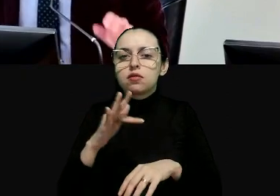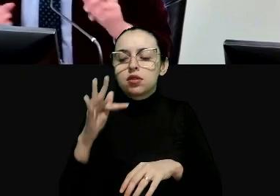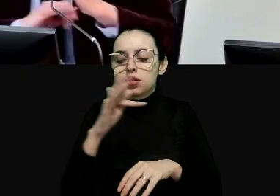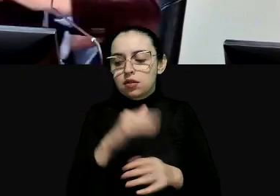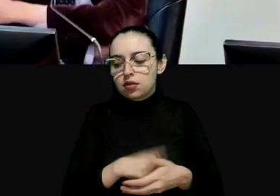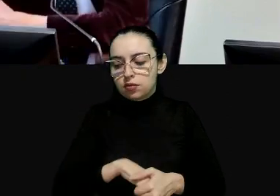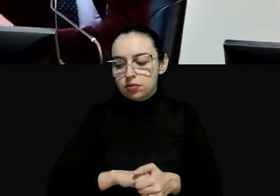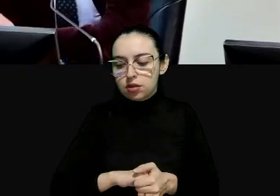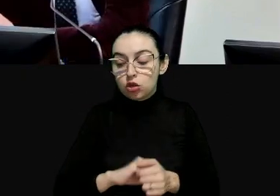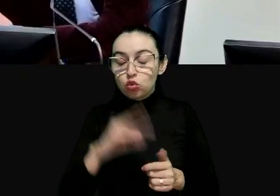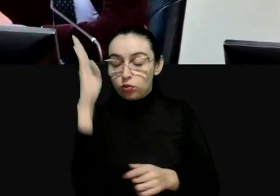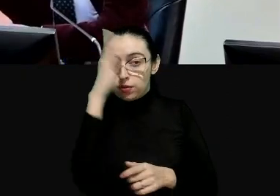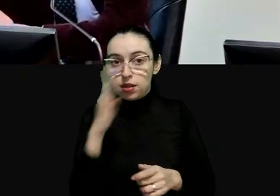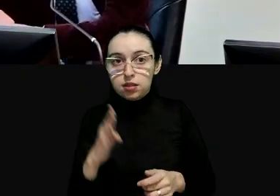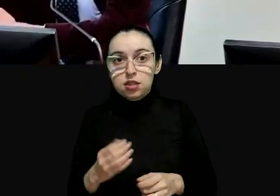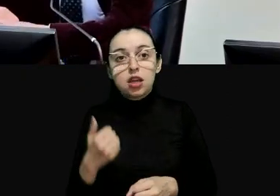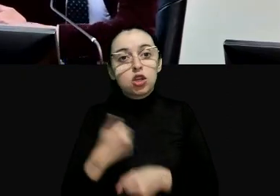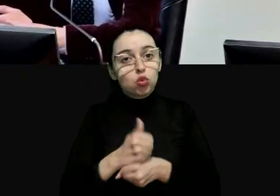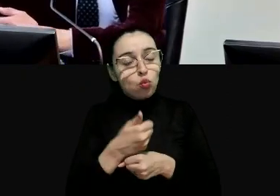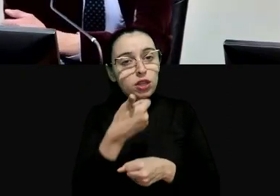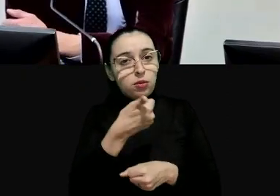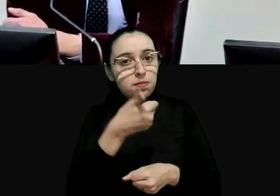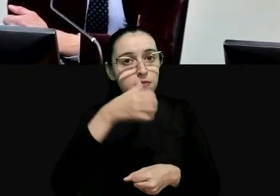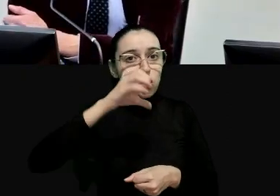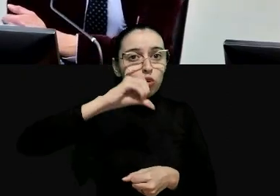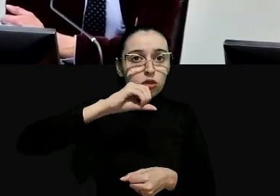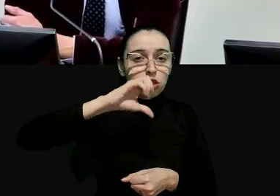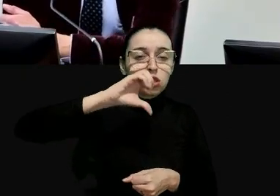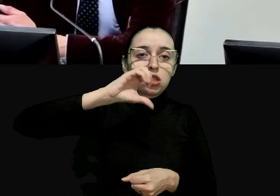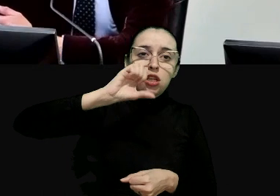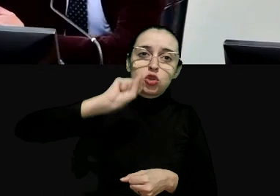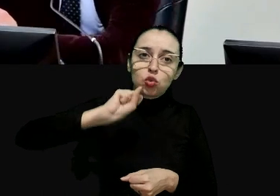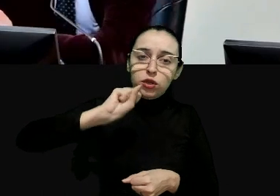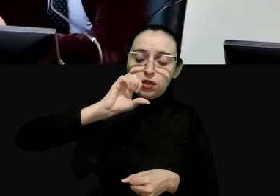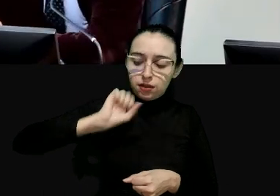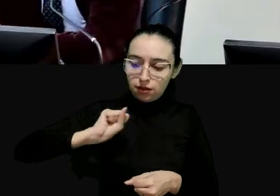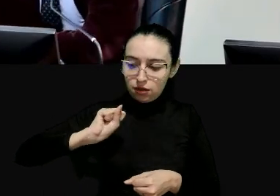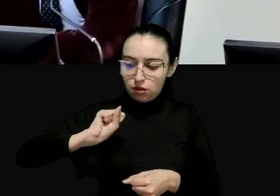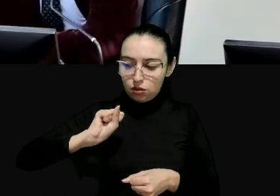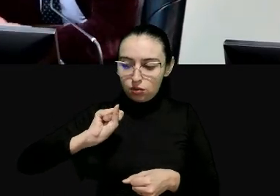e a constituição do Brasil de 1988